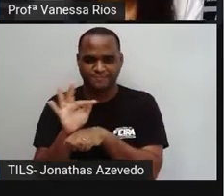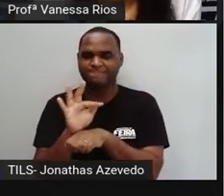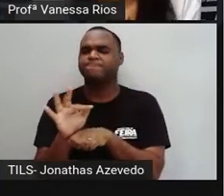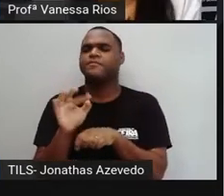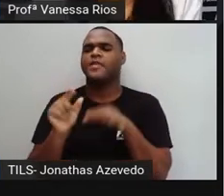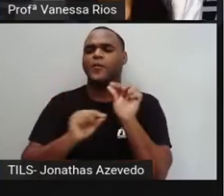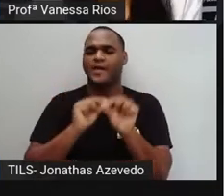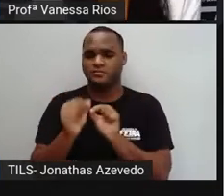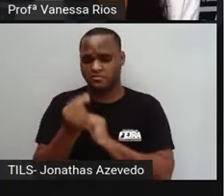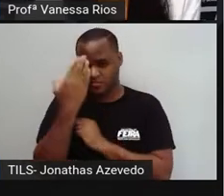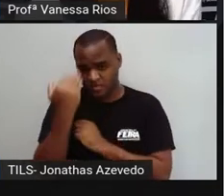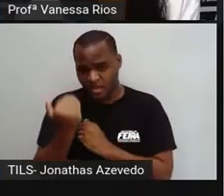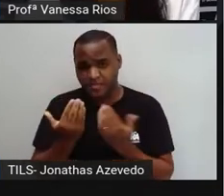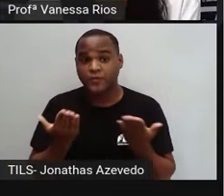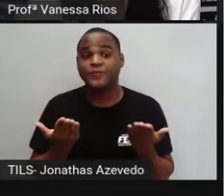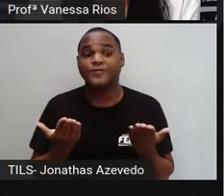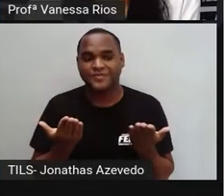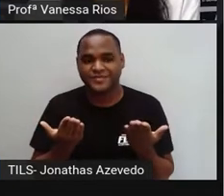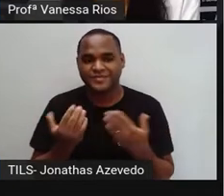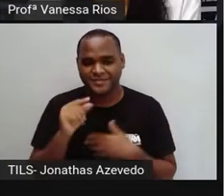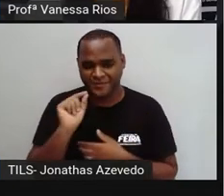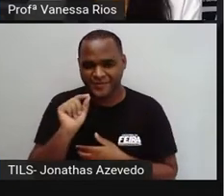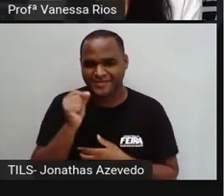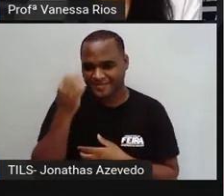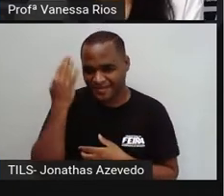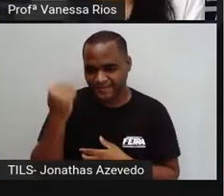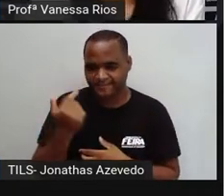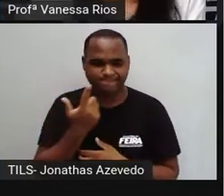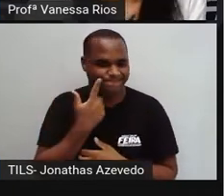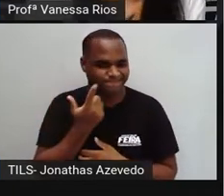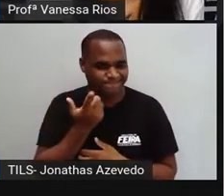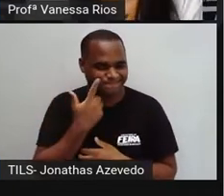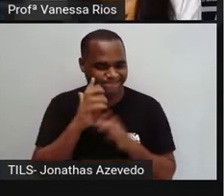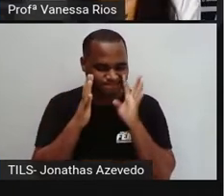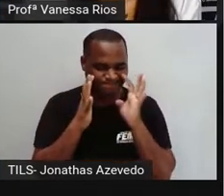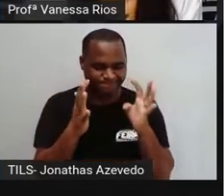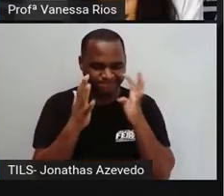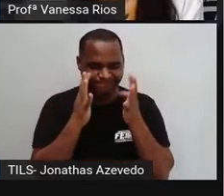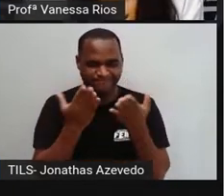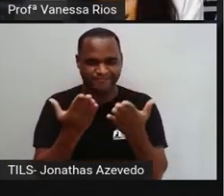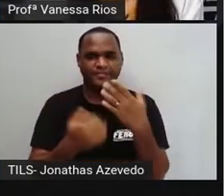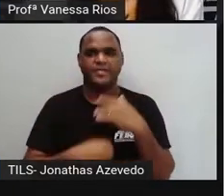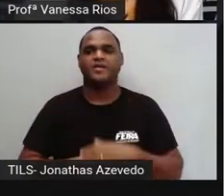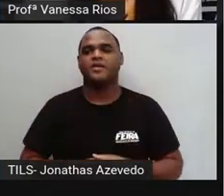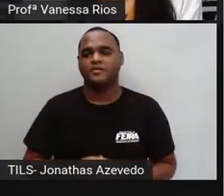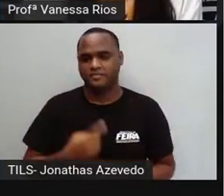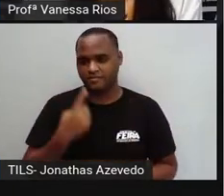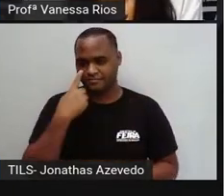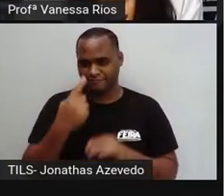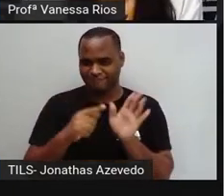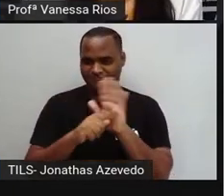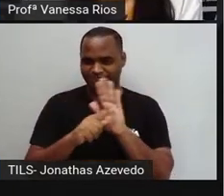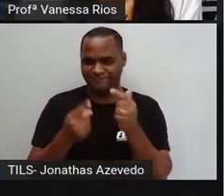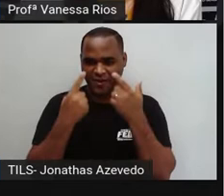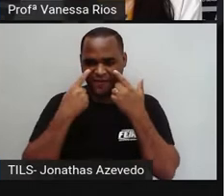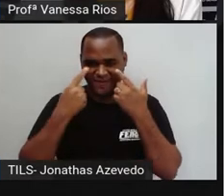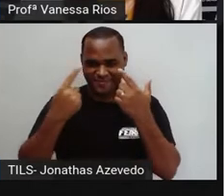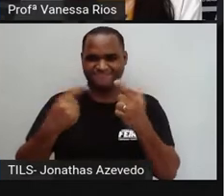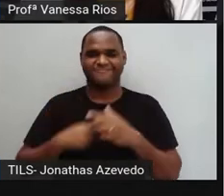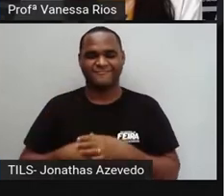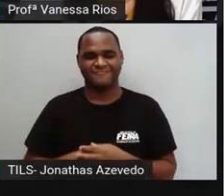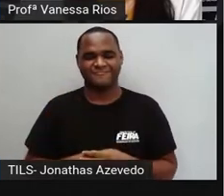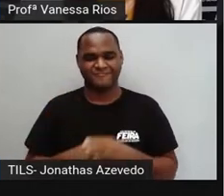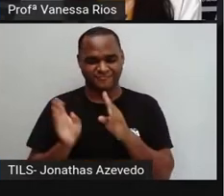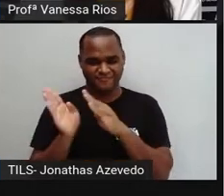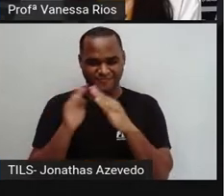Você sabe o que é a linguagem formal? Preste atenção aí, ó, de olho no vídeo que vai passar nesse